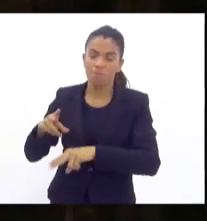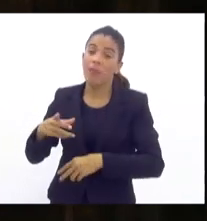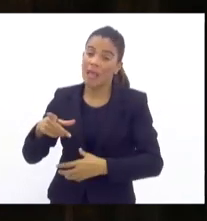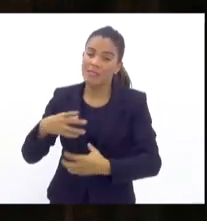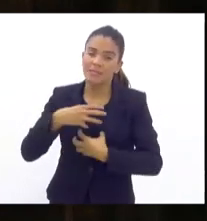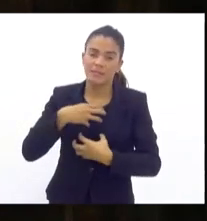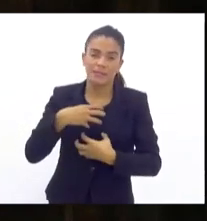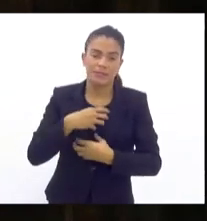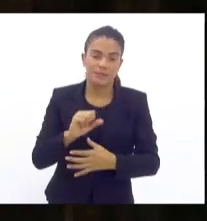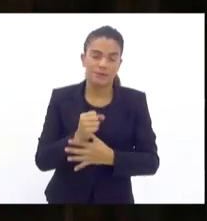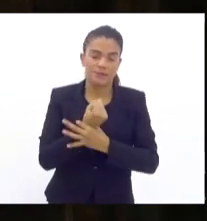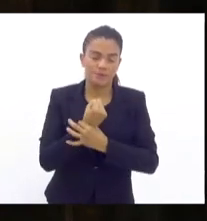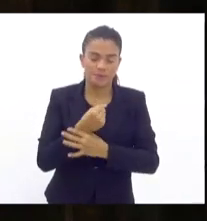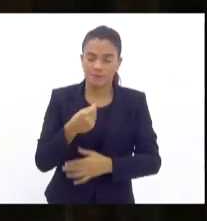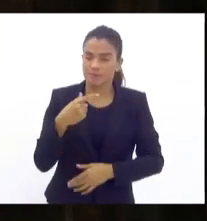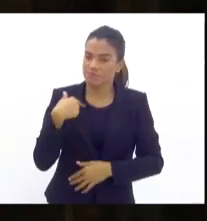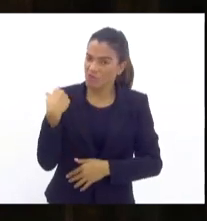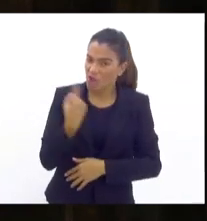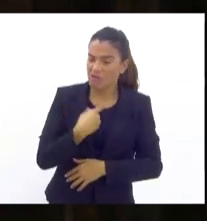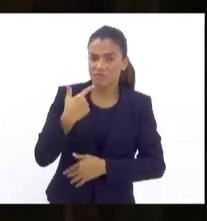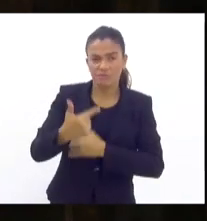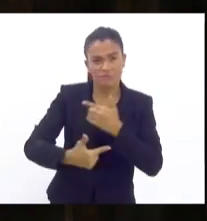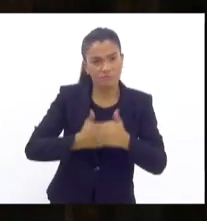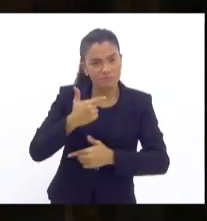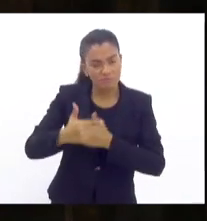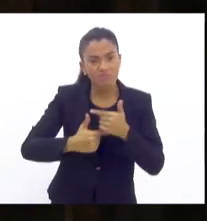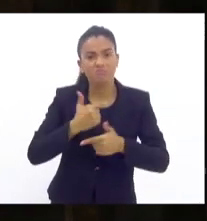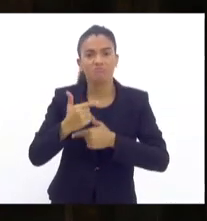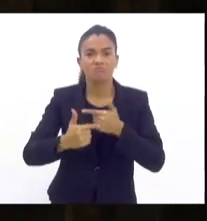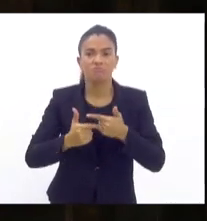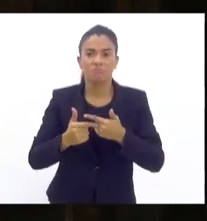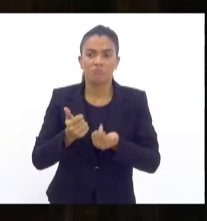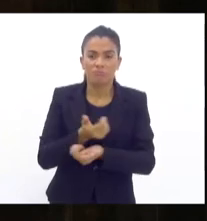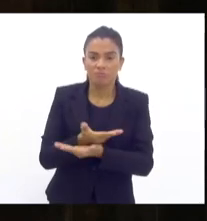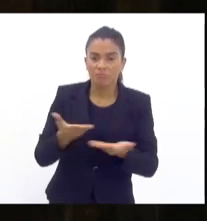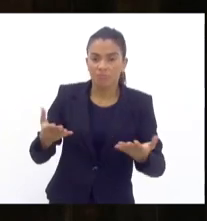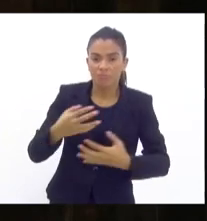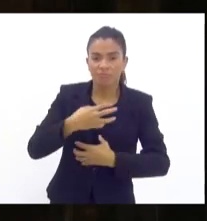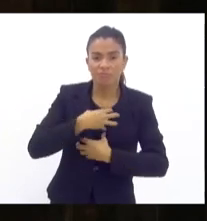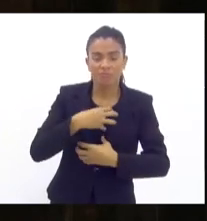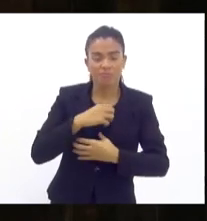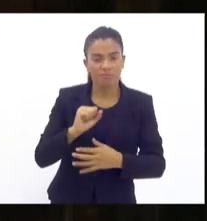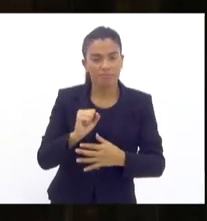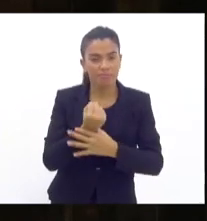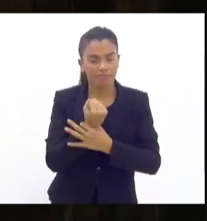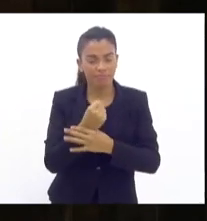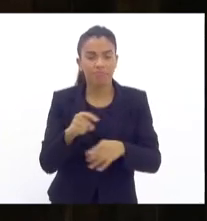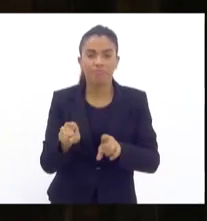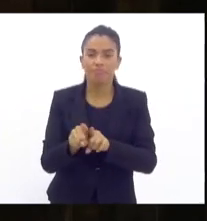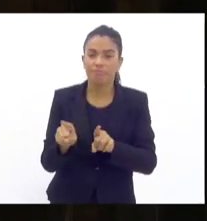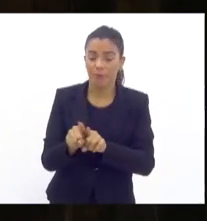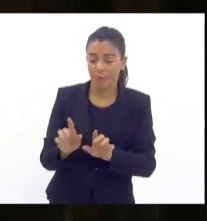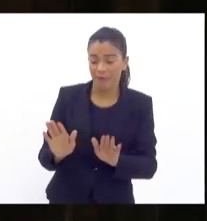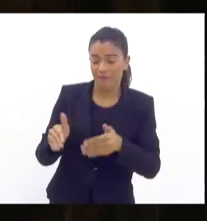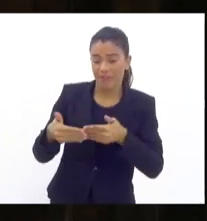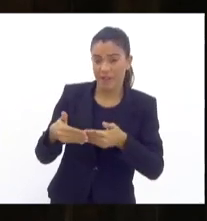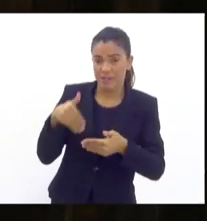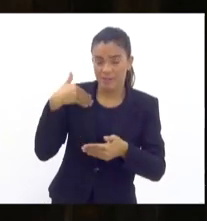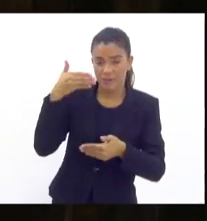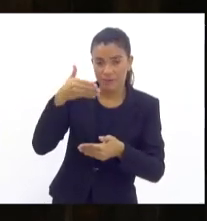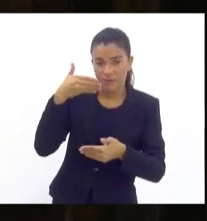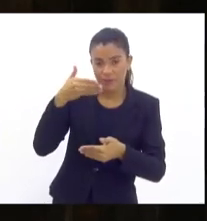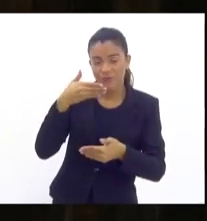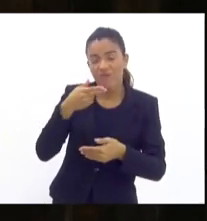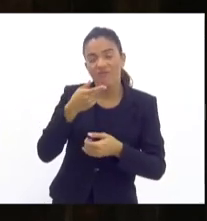mas fiquem sabendo que a gente vem trabalhando muito para trazer essa sensação de segurança e para finalizar, venho aqui